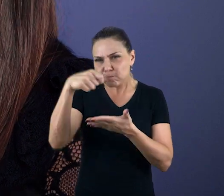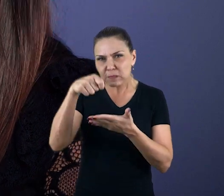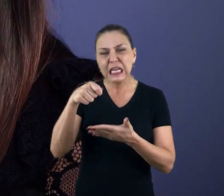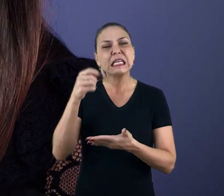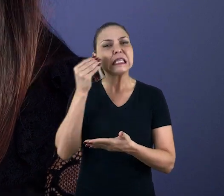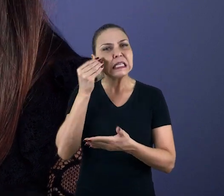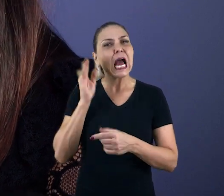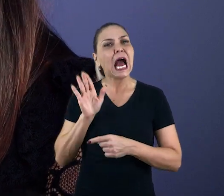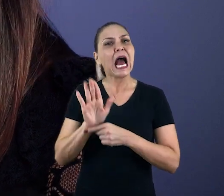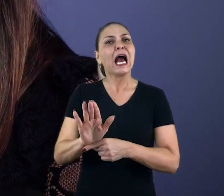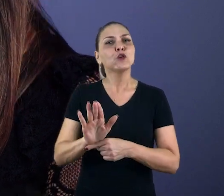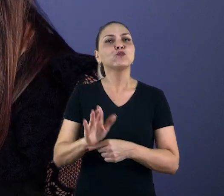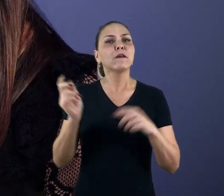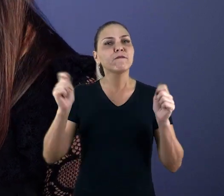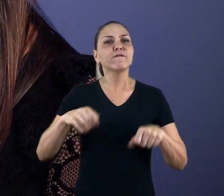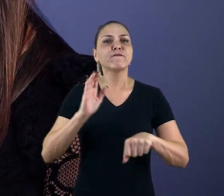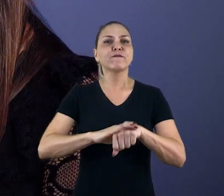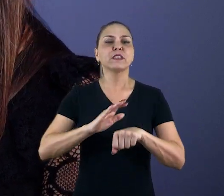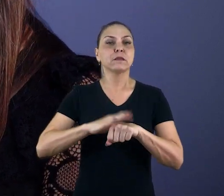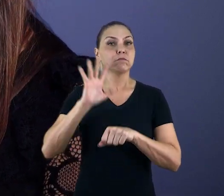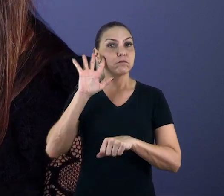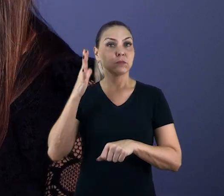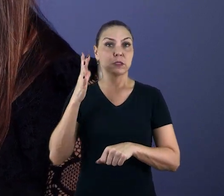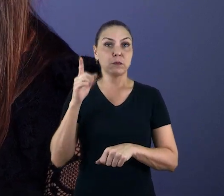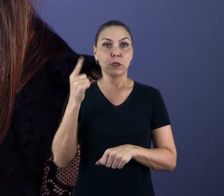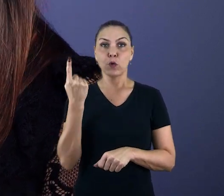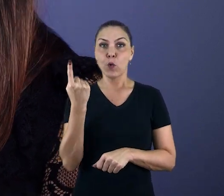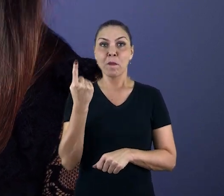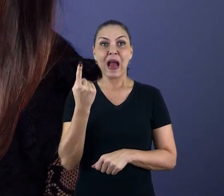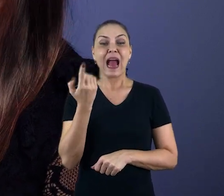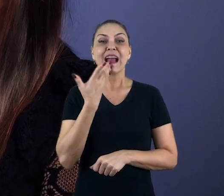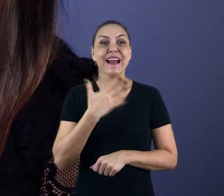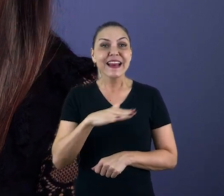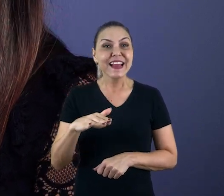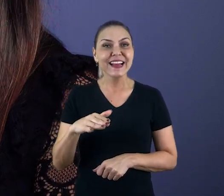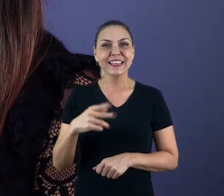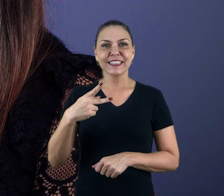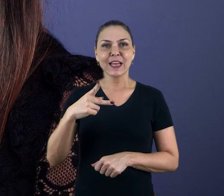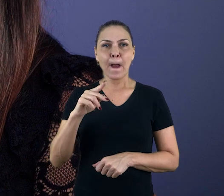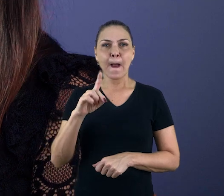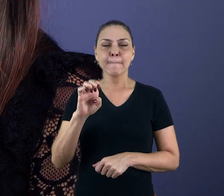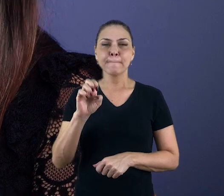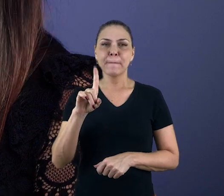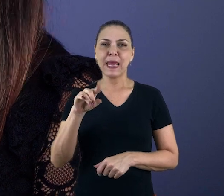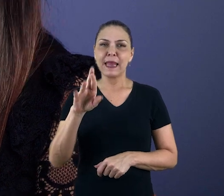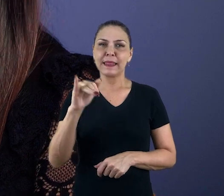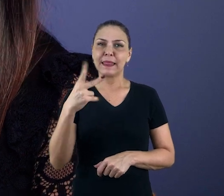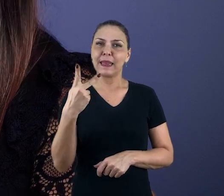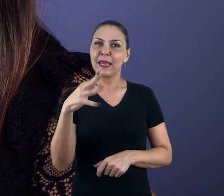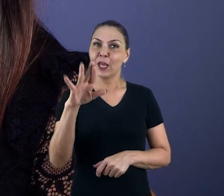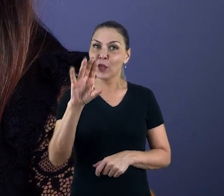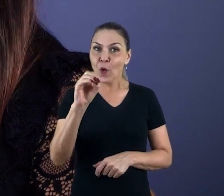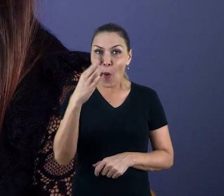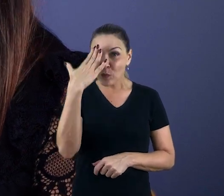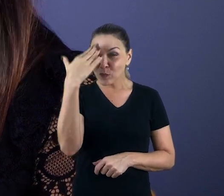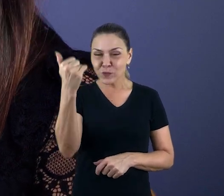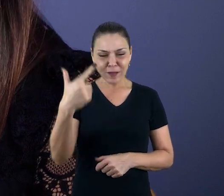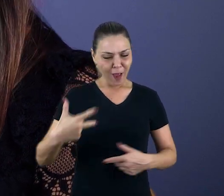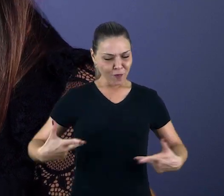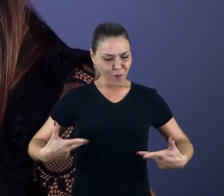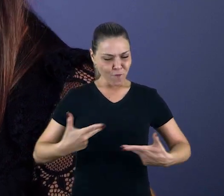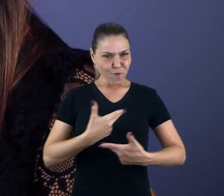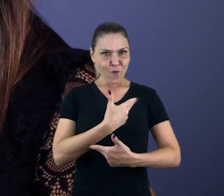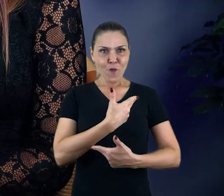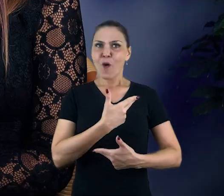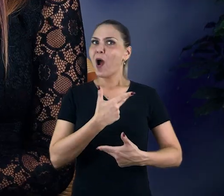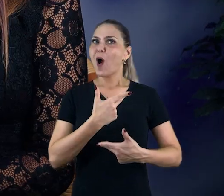essa questão e tentar ajudar tanto quanto possível. E uma das crianças foi o Pedrinho, que teve um sucesso enorme na